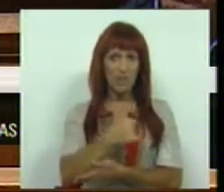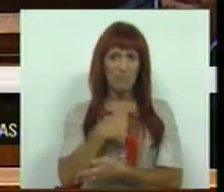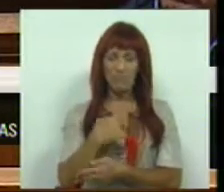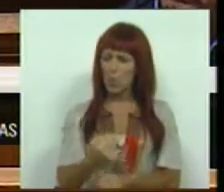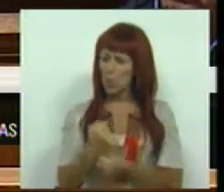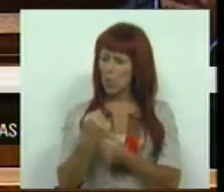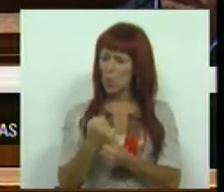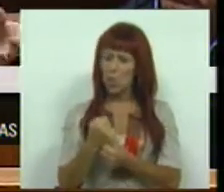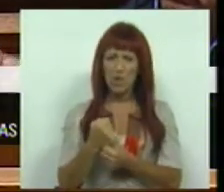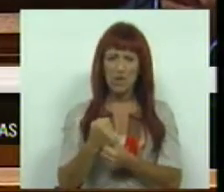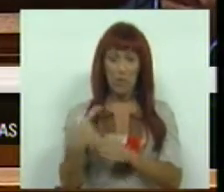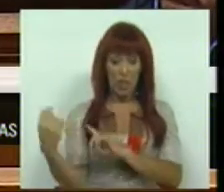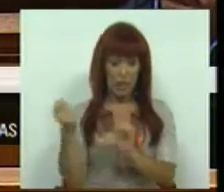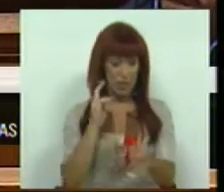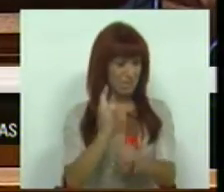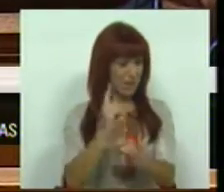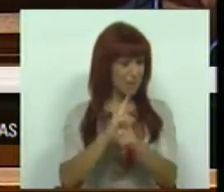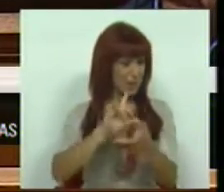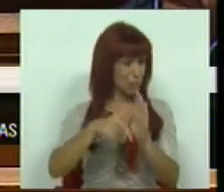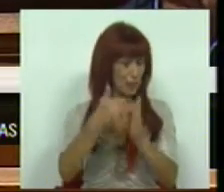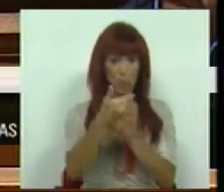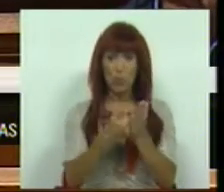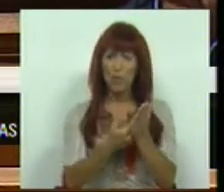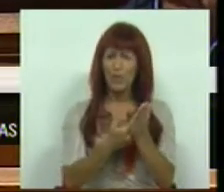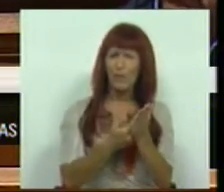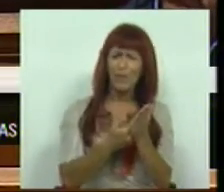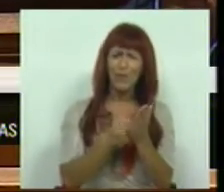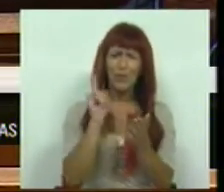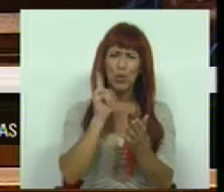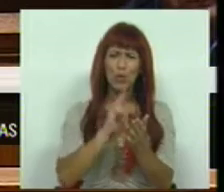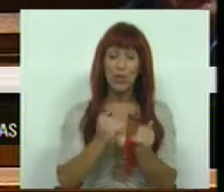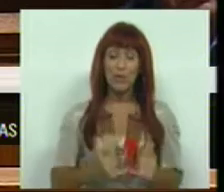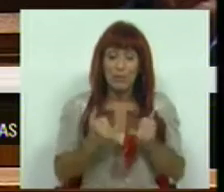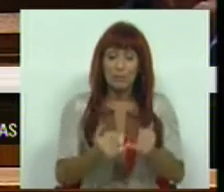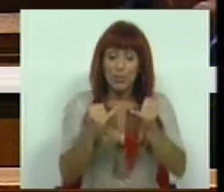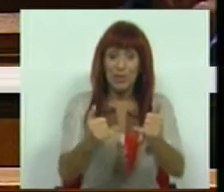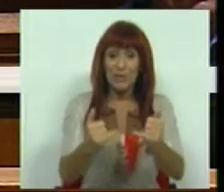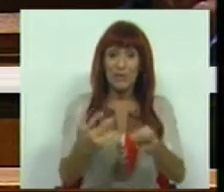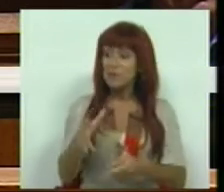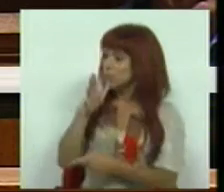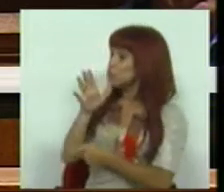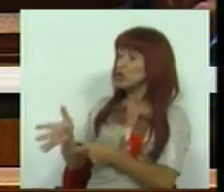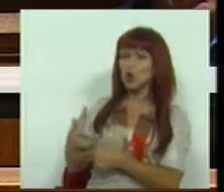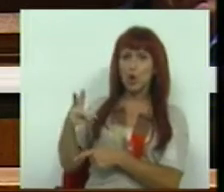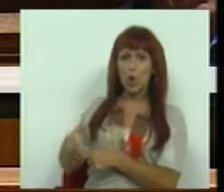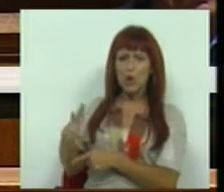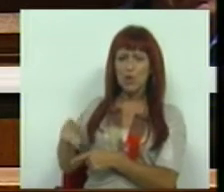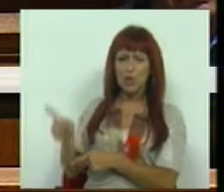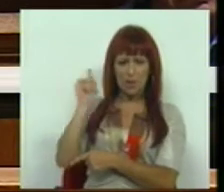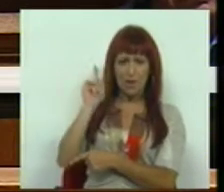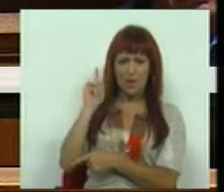tenha conseguido discutir este mesmo projeto de resolução nos dias seguintes a que foram anunciados cortes